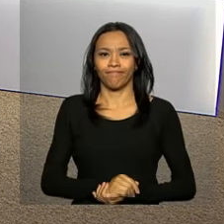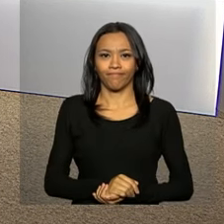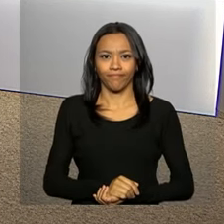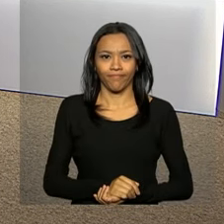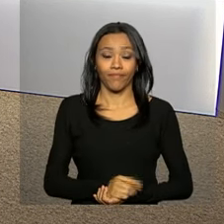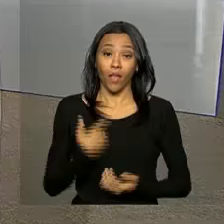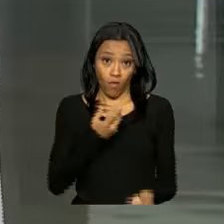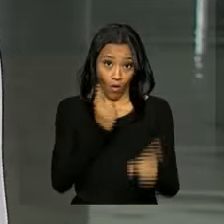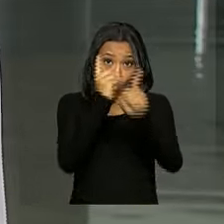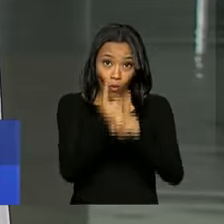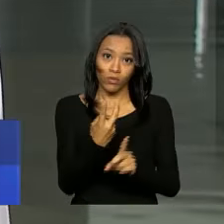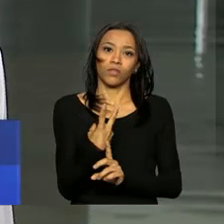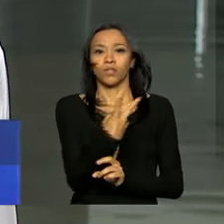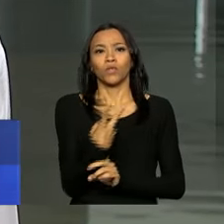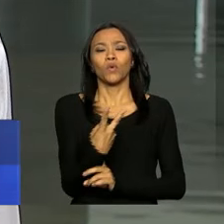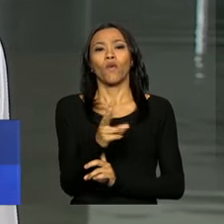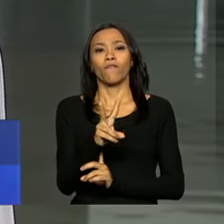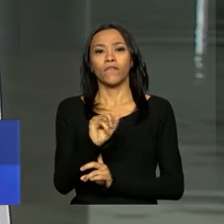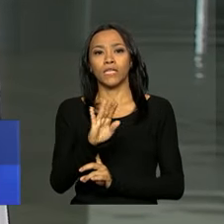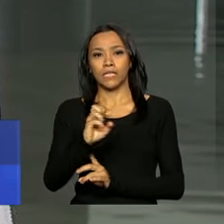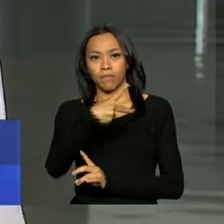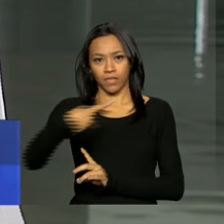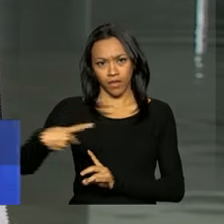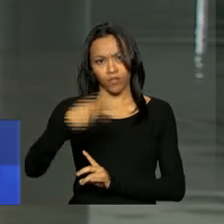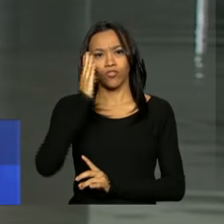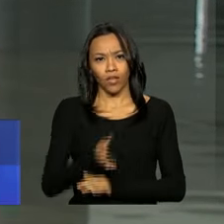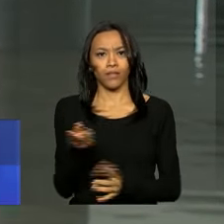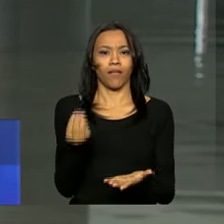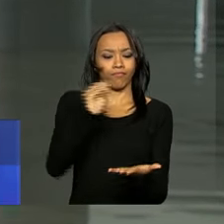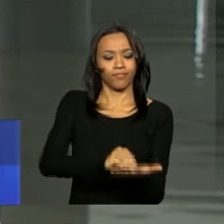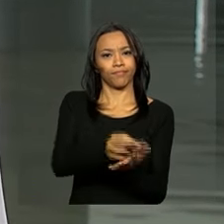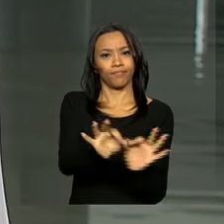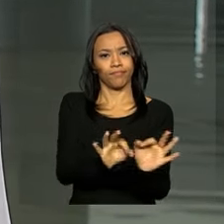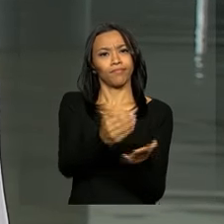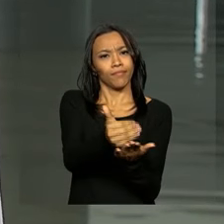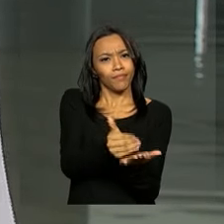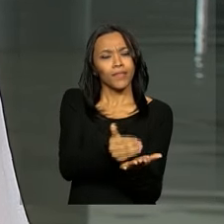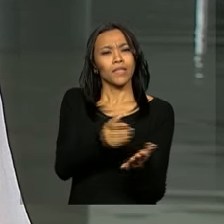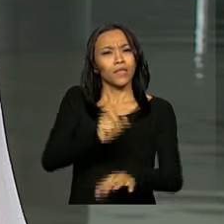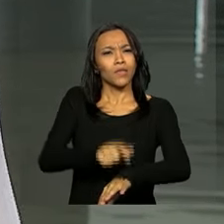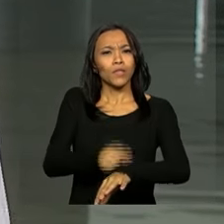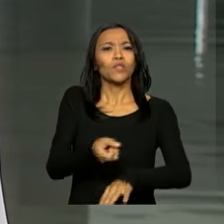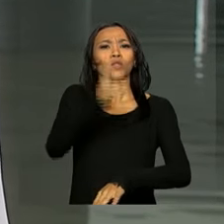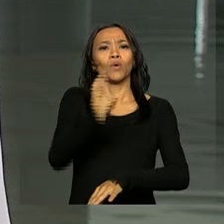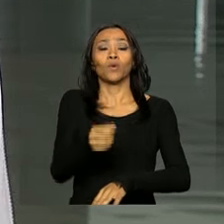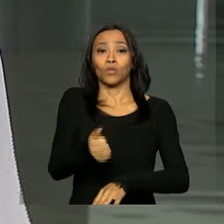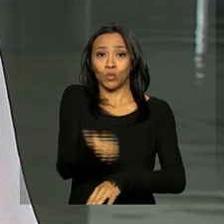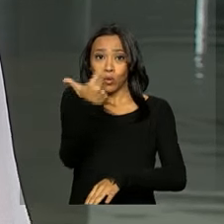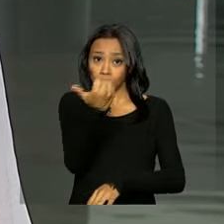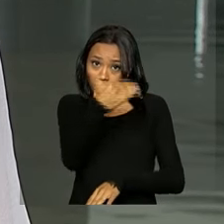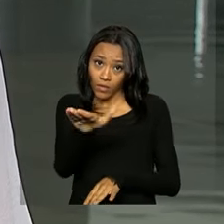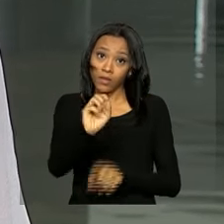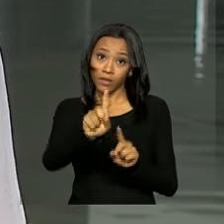Jaime, o encontro entre os vice-presidentes está marcado na agenda de Temer para daqui a pouquinho, ao meio dia e meia. E na sequência deve